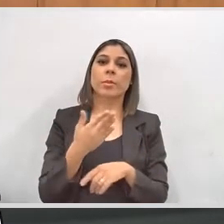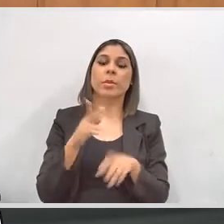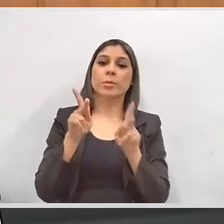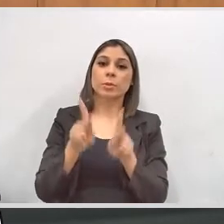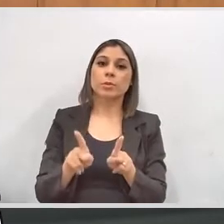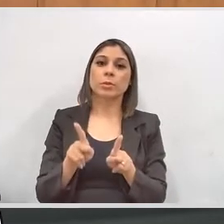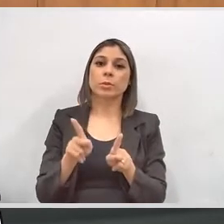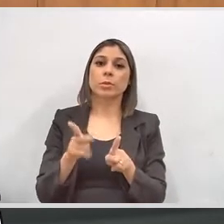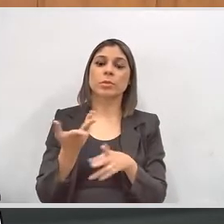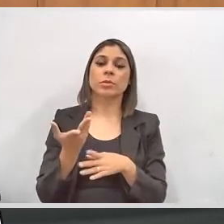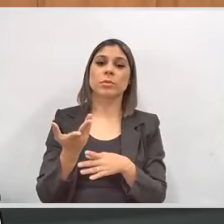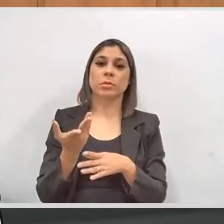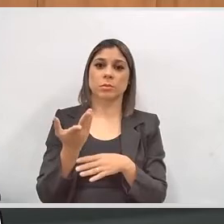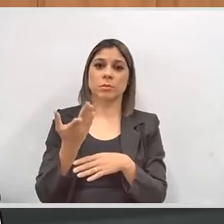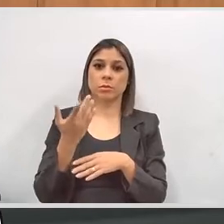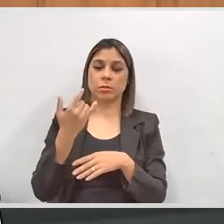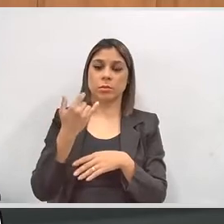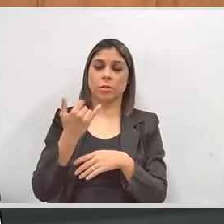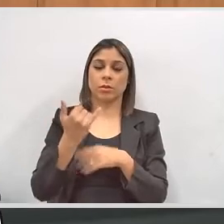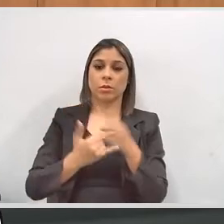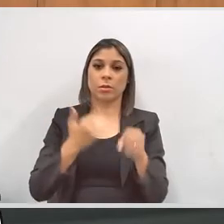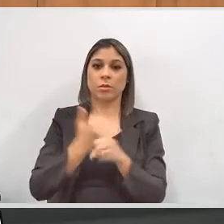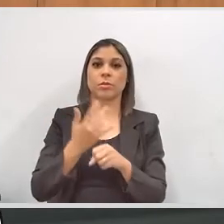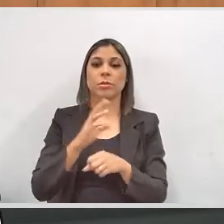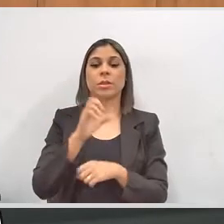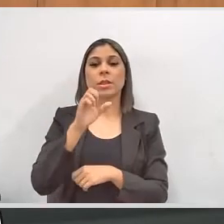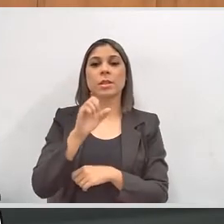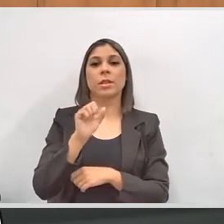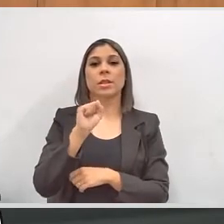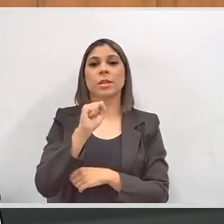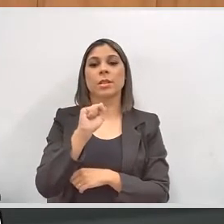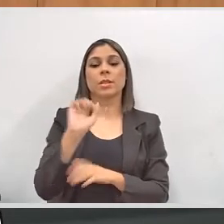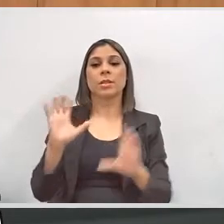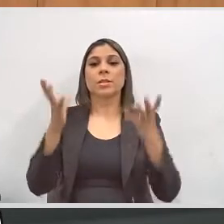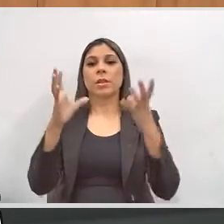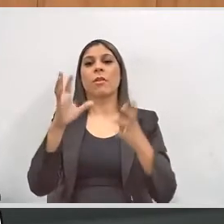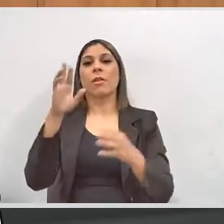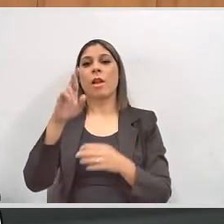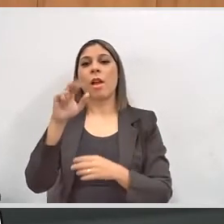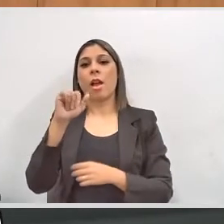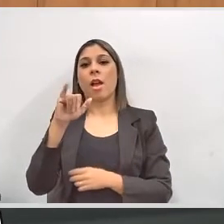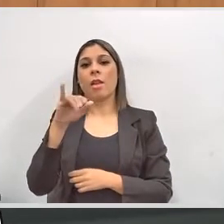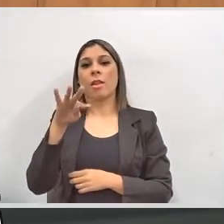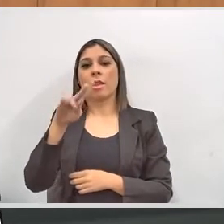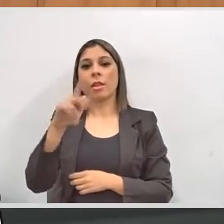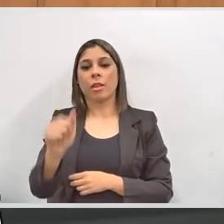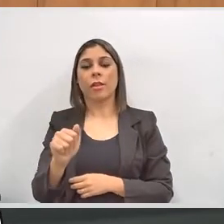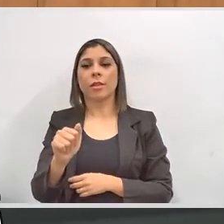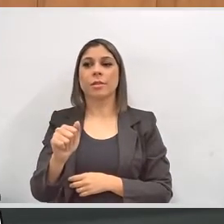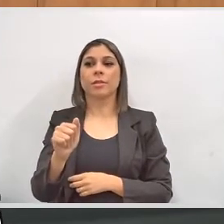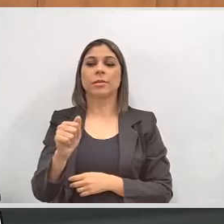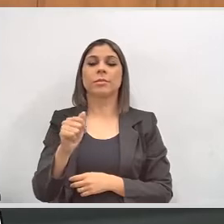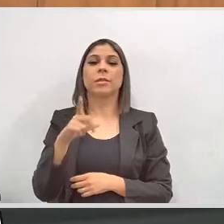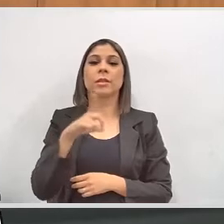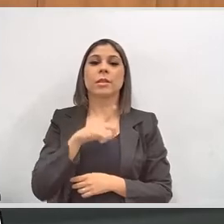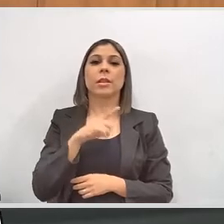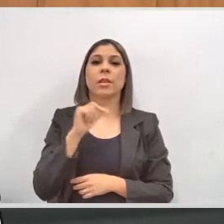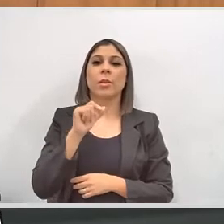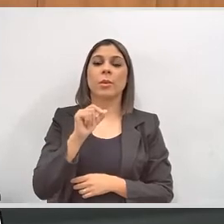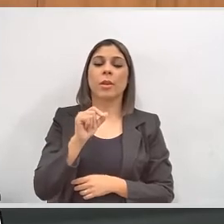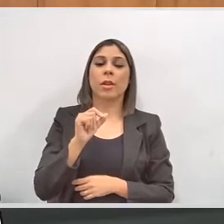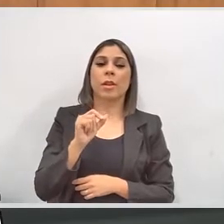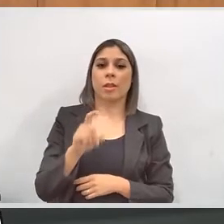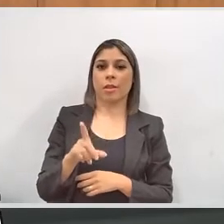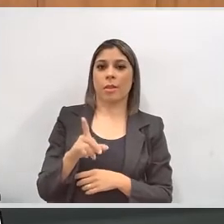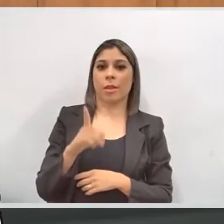as participações dos internautas e, pelo apelido de Salve Rainha, aqui de Belo Horizonte, nós recebemos a seguinte